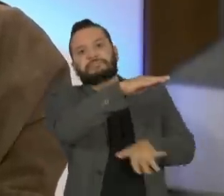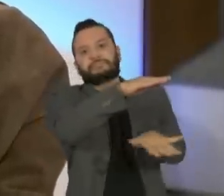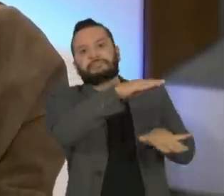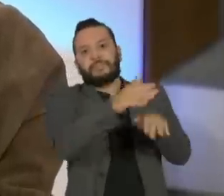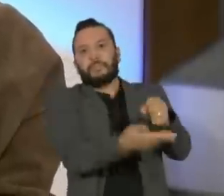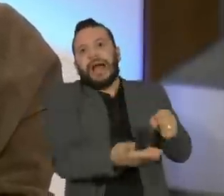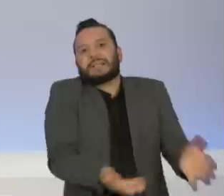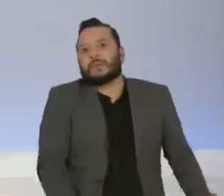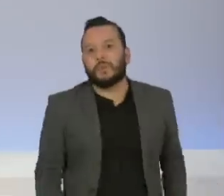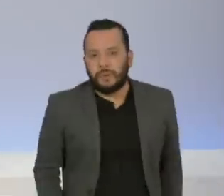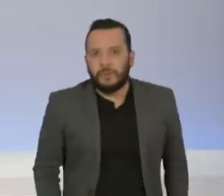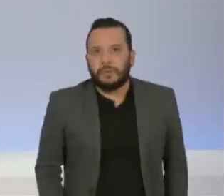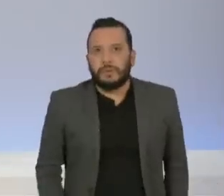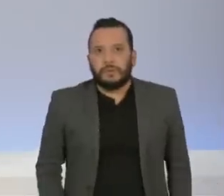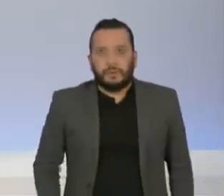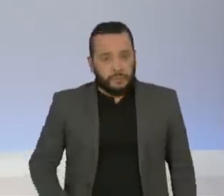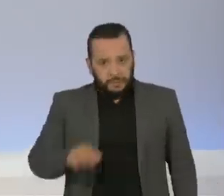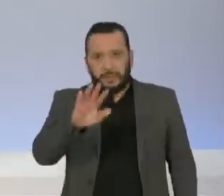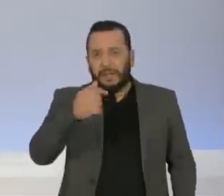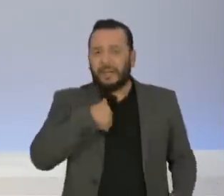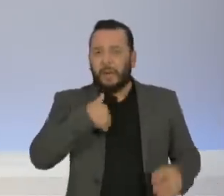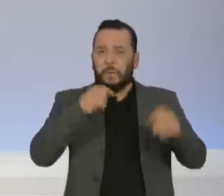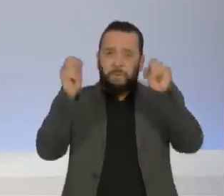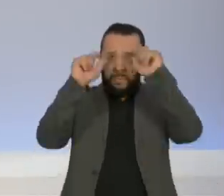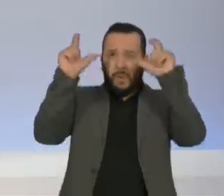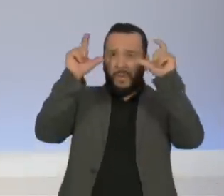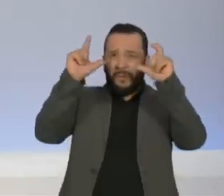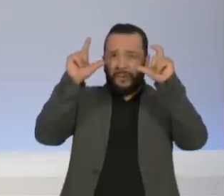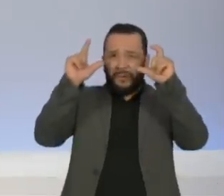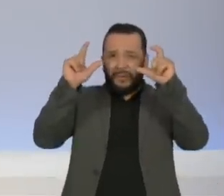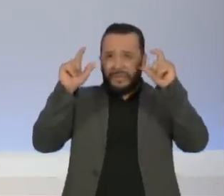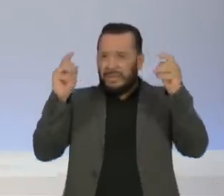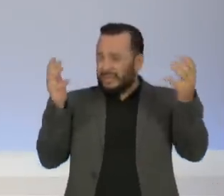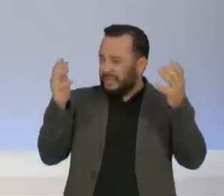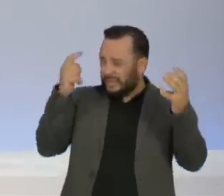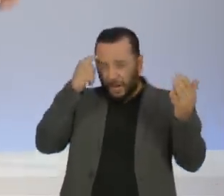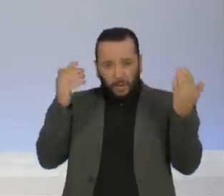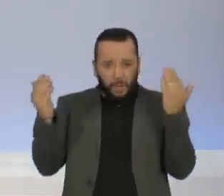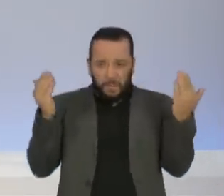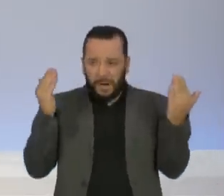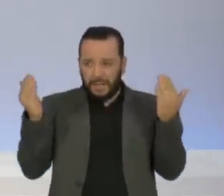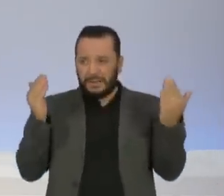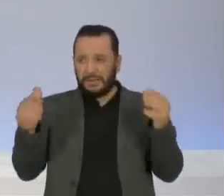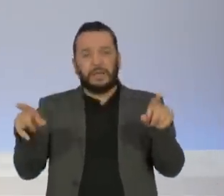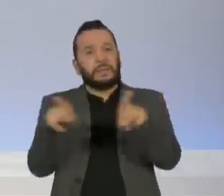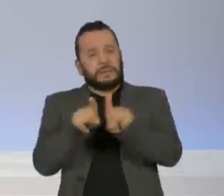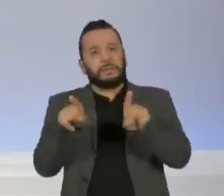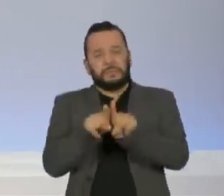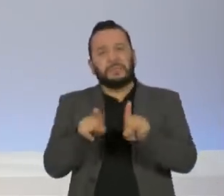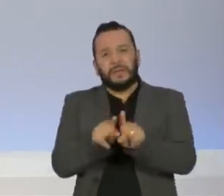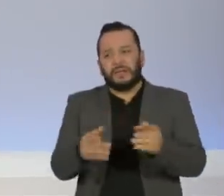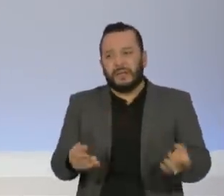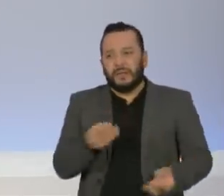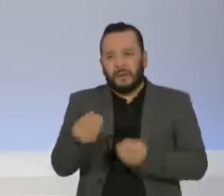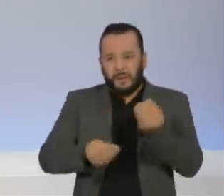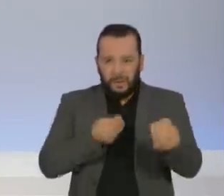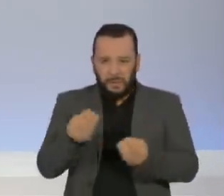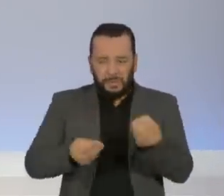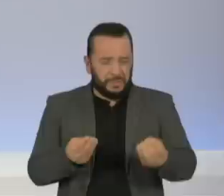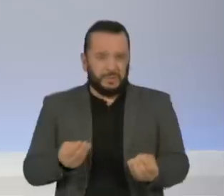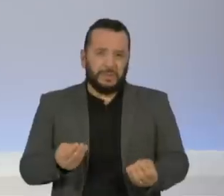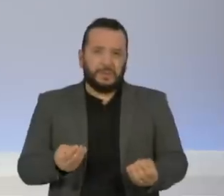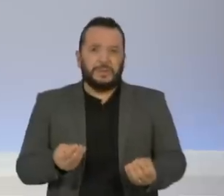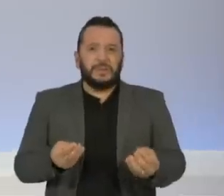mas eu vou te dizer uma coisa, eu fiquei muito chocada de achar este, sabe, este paralelo nessa descrição, falei, gente, mas esses